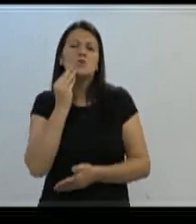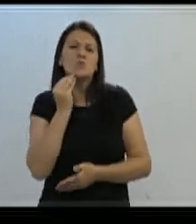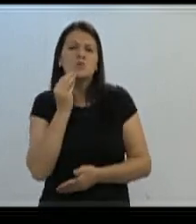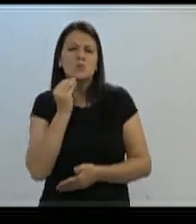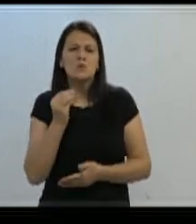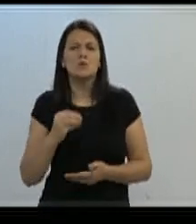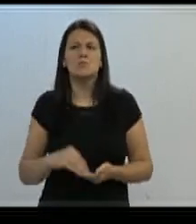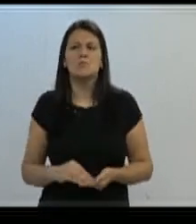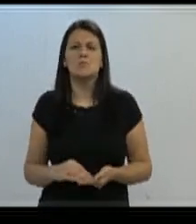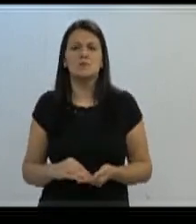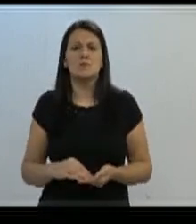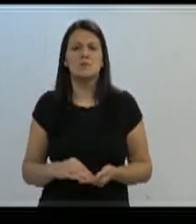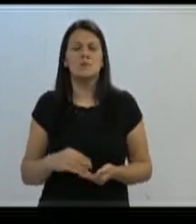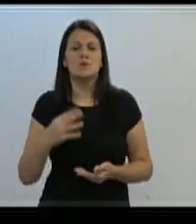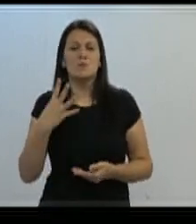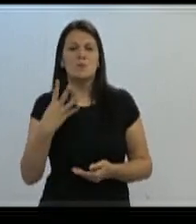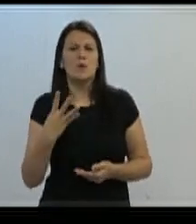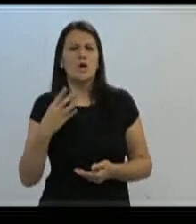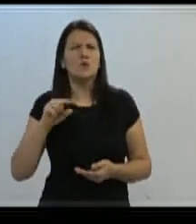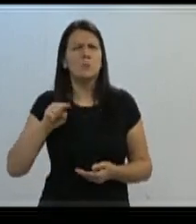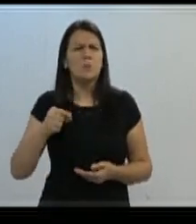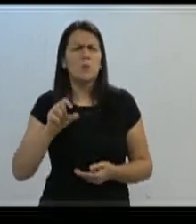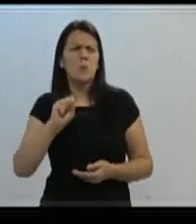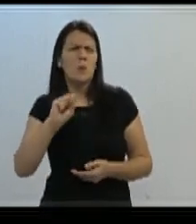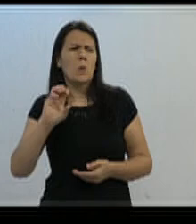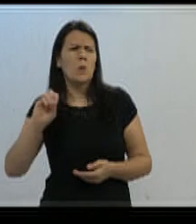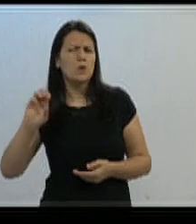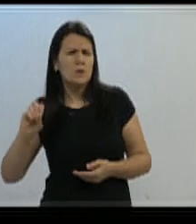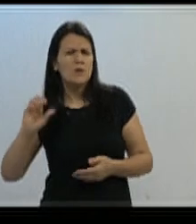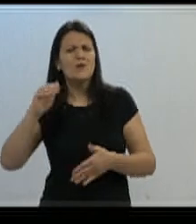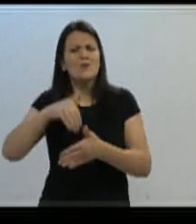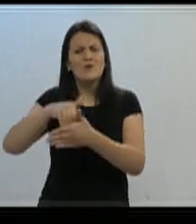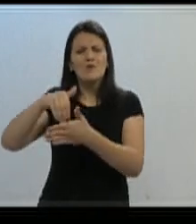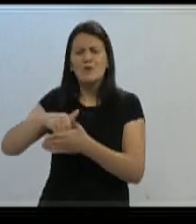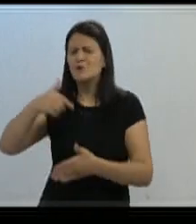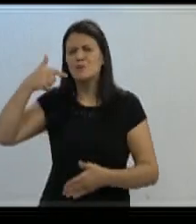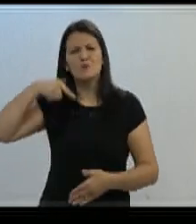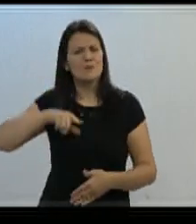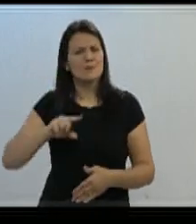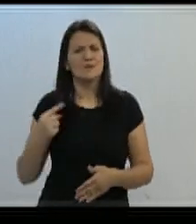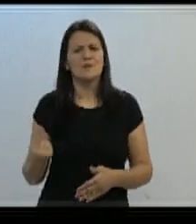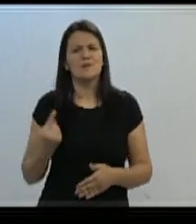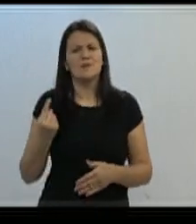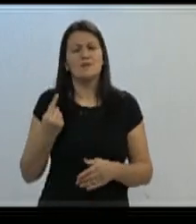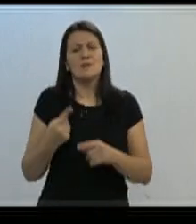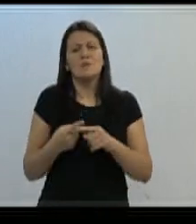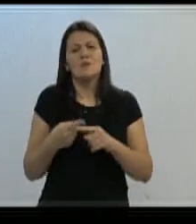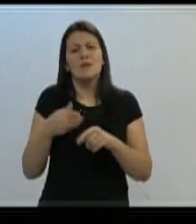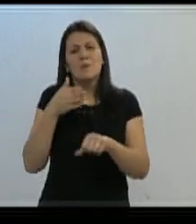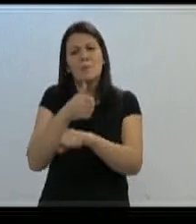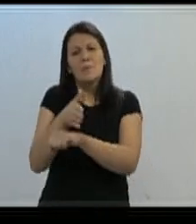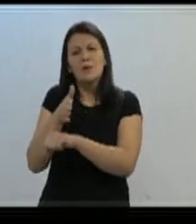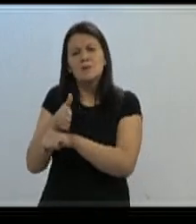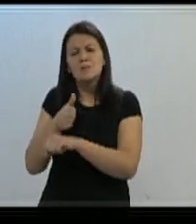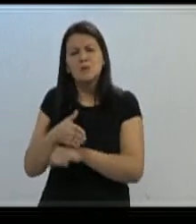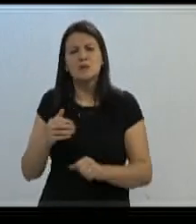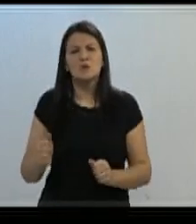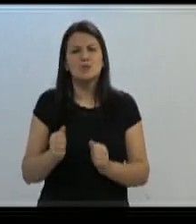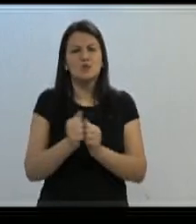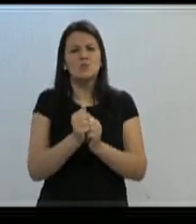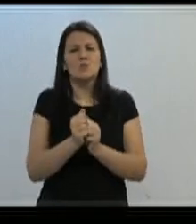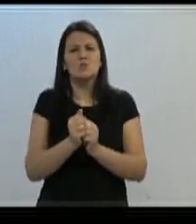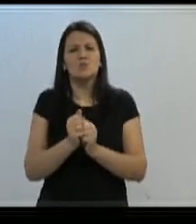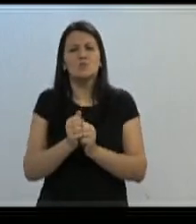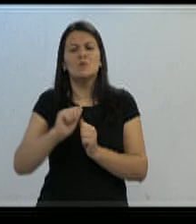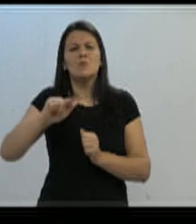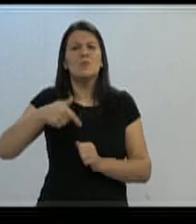alto dos seus 4.800 e alguma coisa de votos, conseguiria se eleger se não fosse com a participação e ou contribuição dos demais